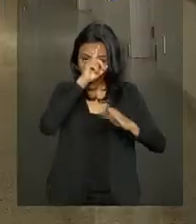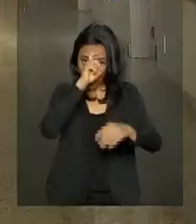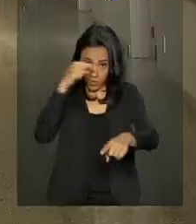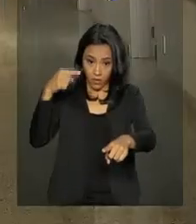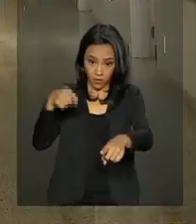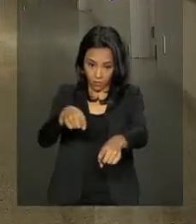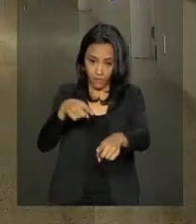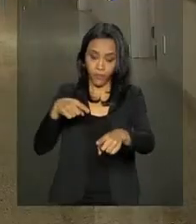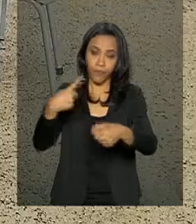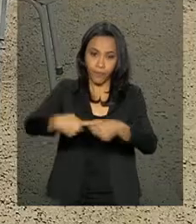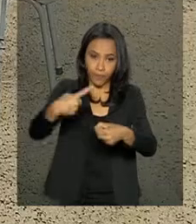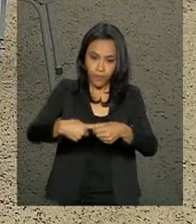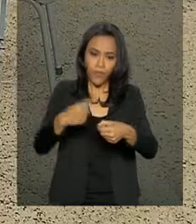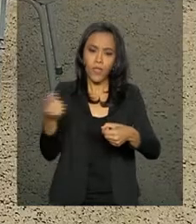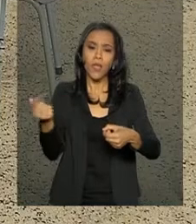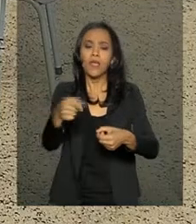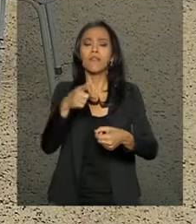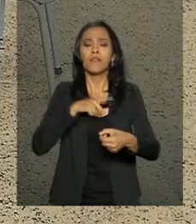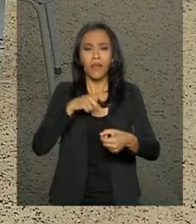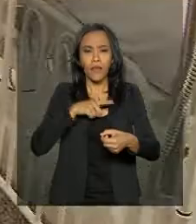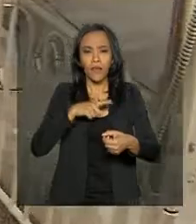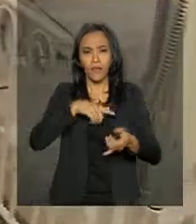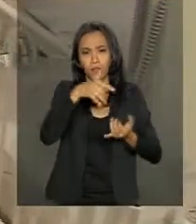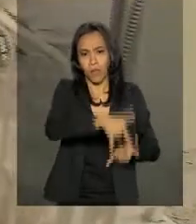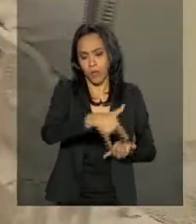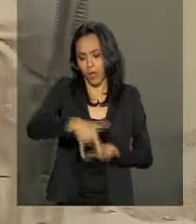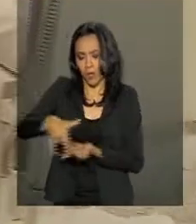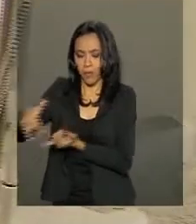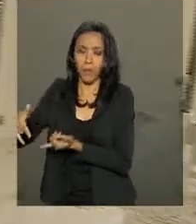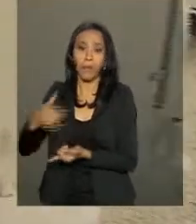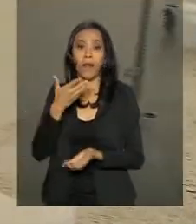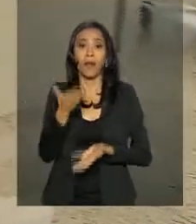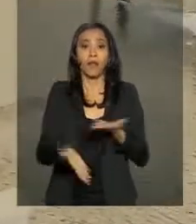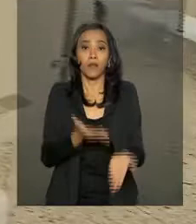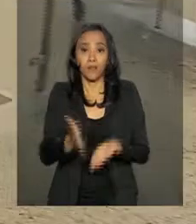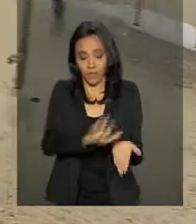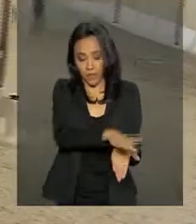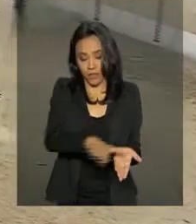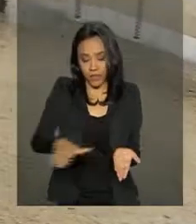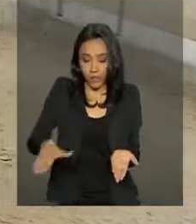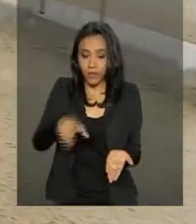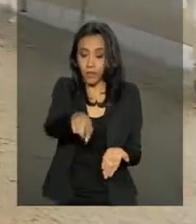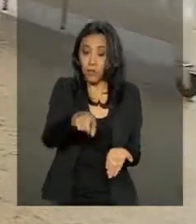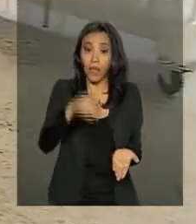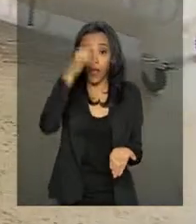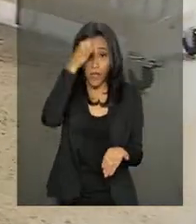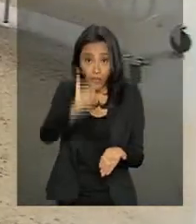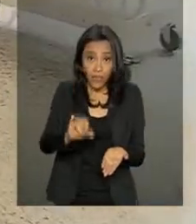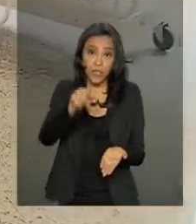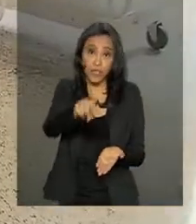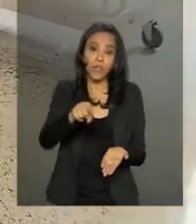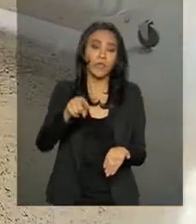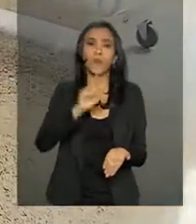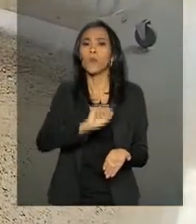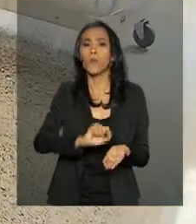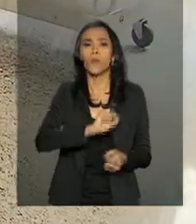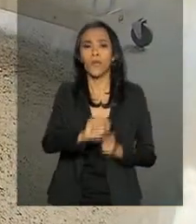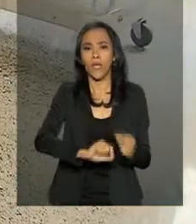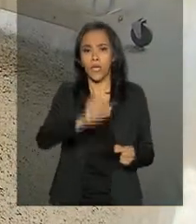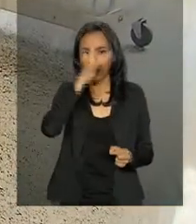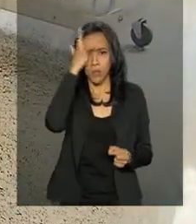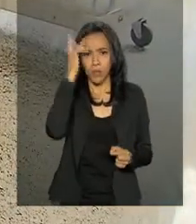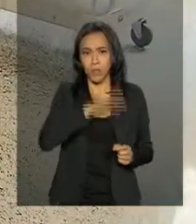ganhou os primeiros leitos de internação pediátrica da cidade, evitando a necessidade do deslocamento dos